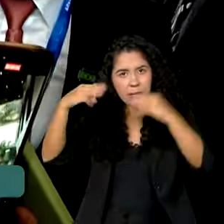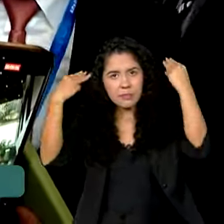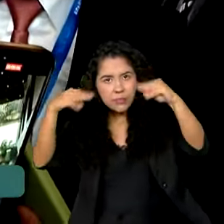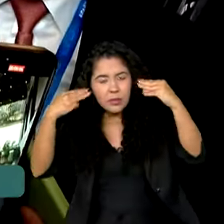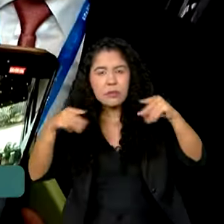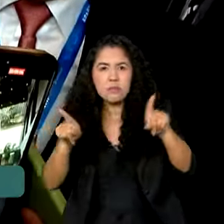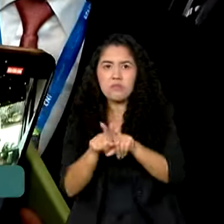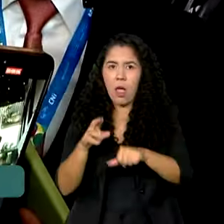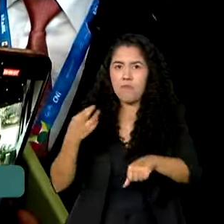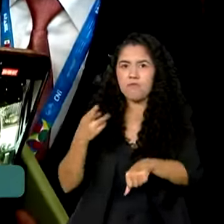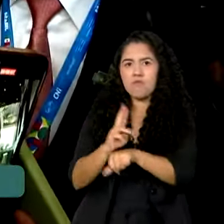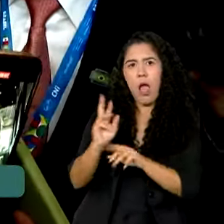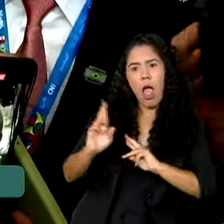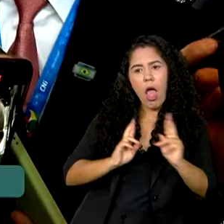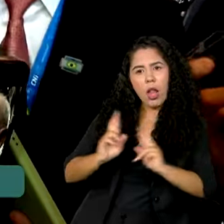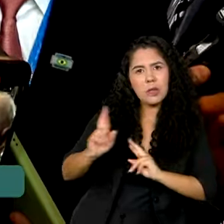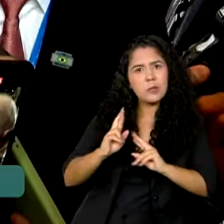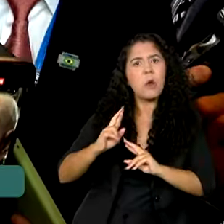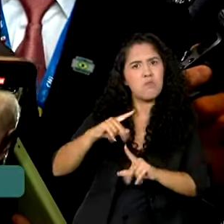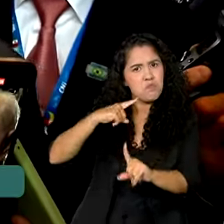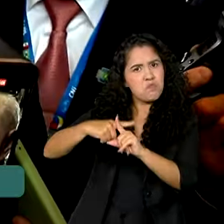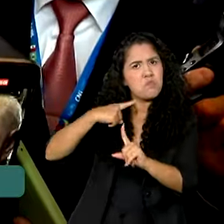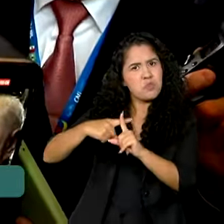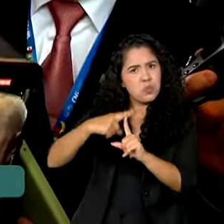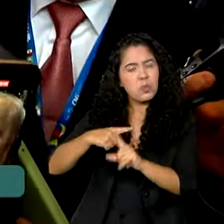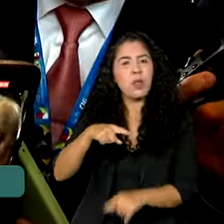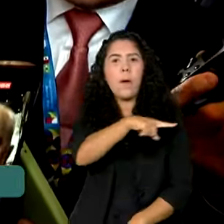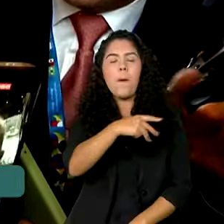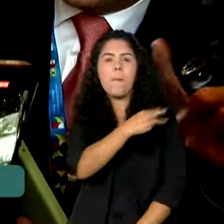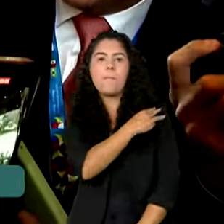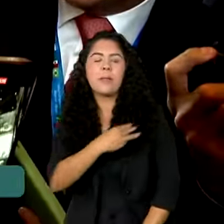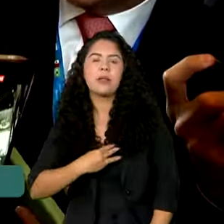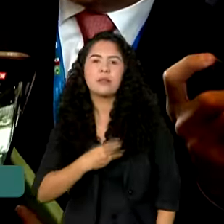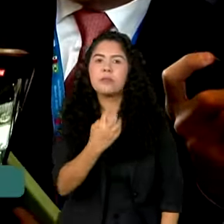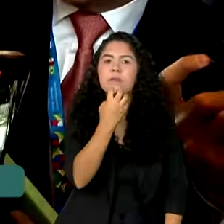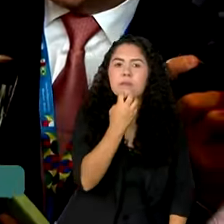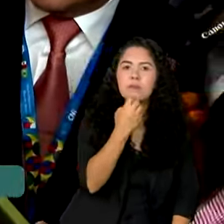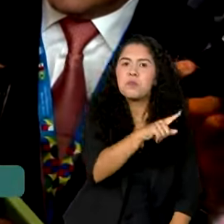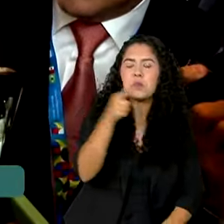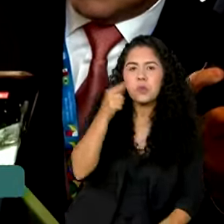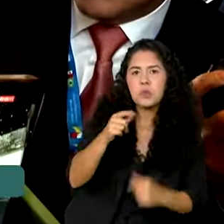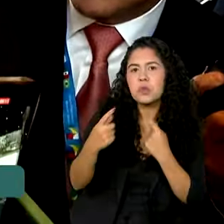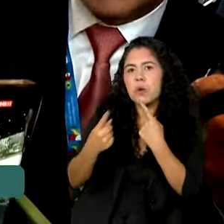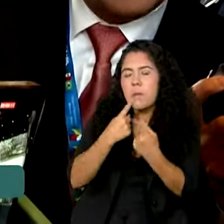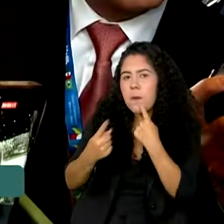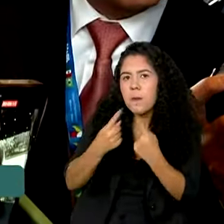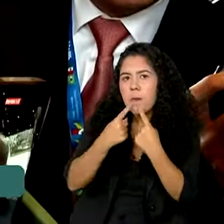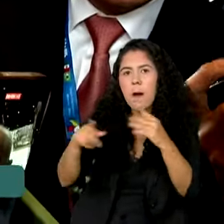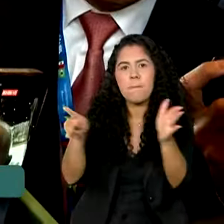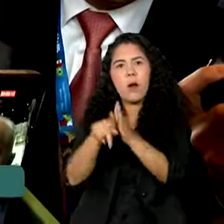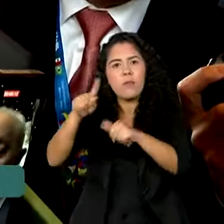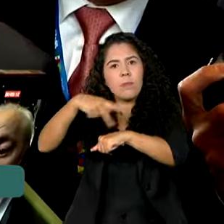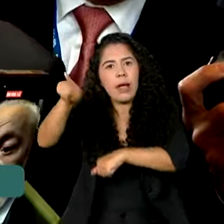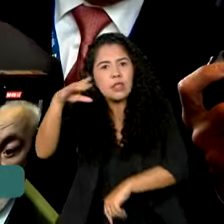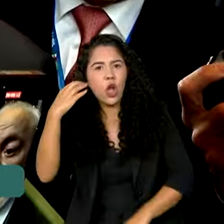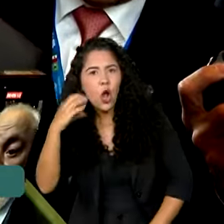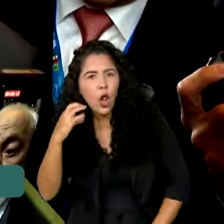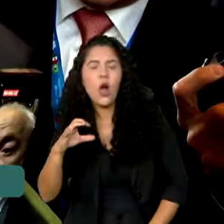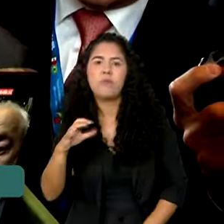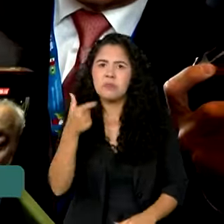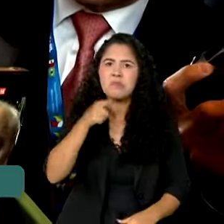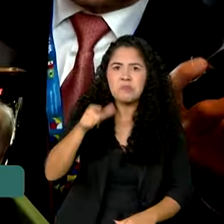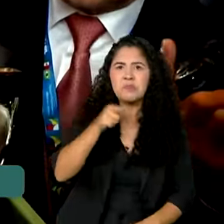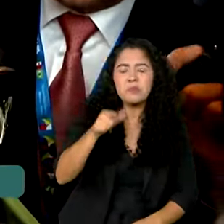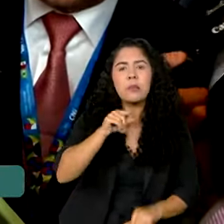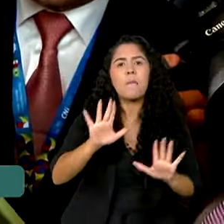diplomática muito forte. O Mauro tem conversado com o chanceler da Venezuela, com o chanceler da Colômbia. Ou seja, é preciso